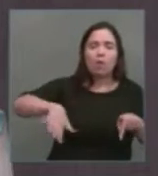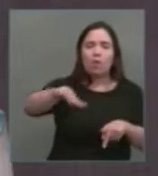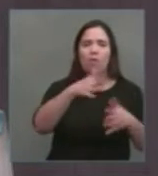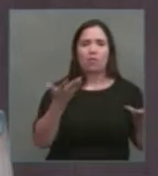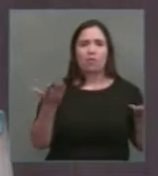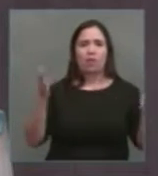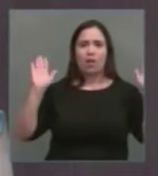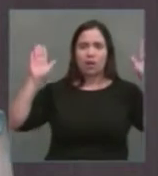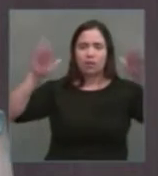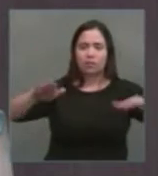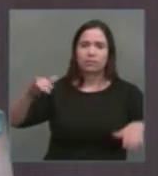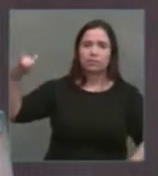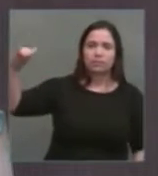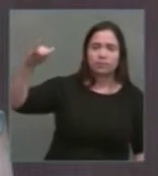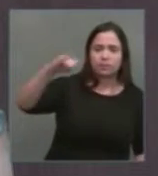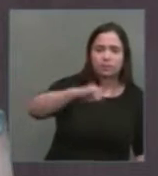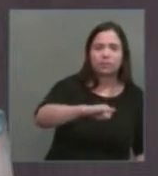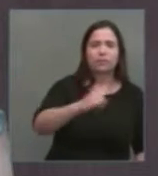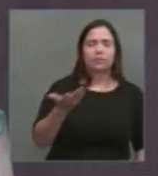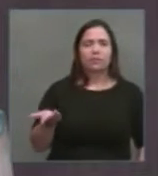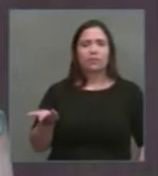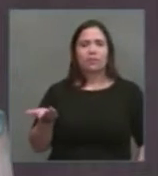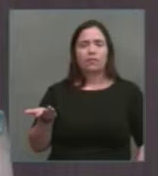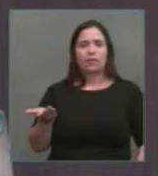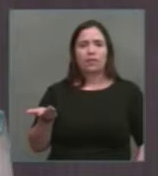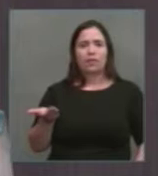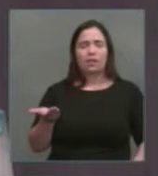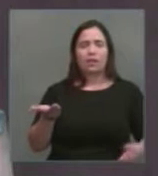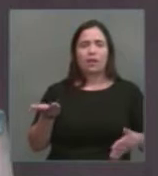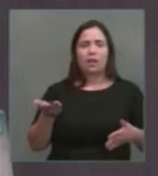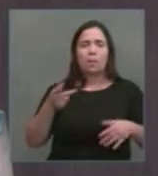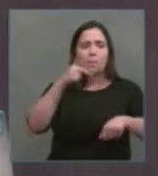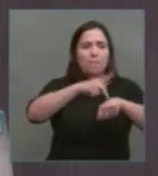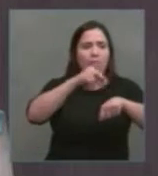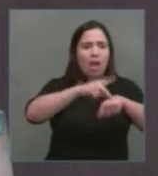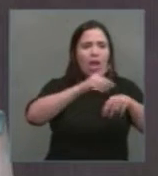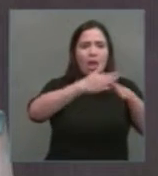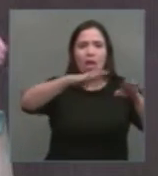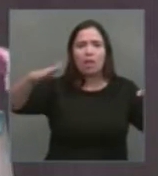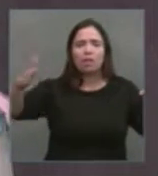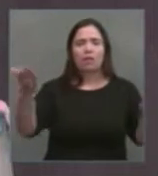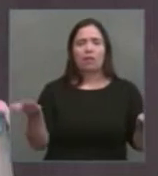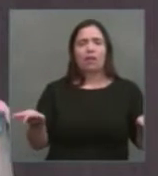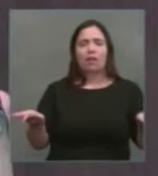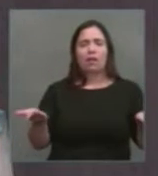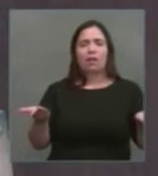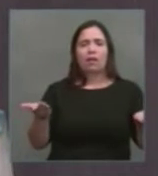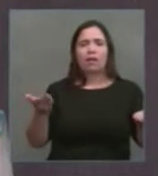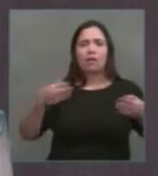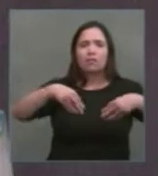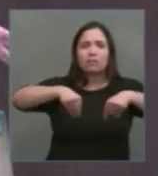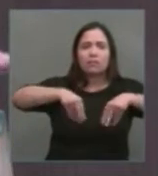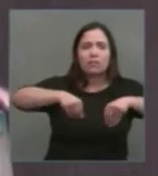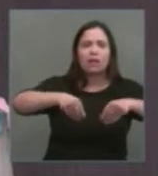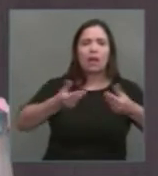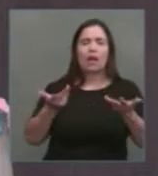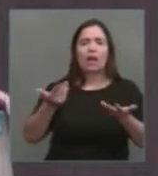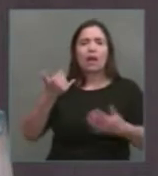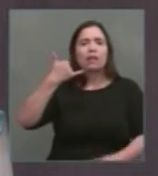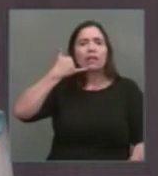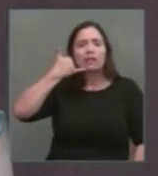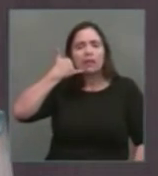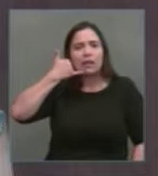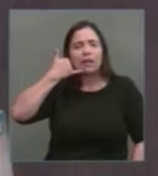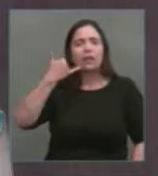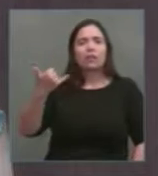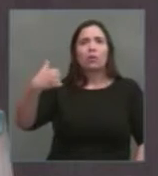aeroportuária, reservas minerais, infraestrutura elétrica, de telecomunicações, não há segurança